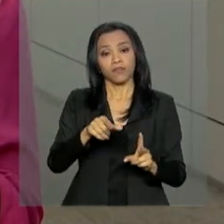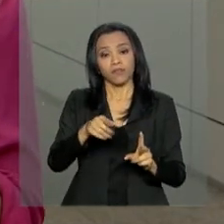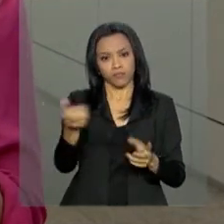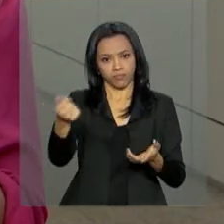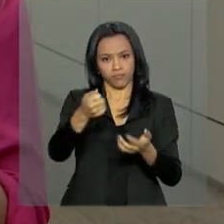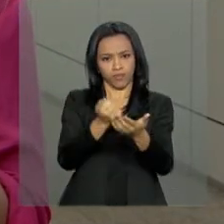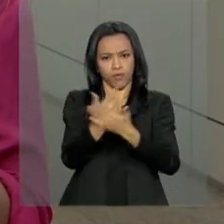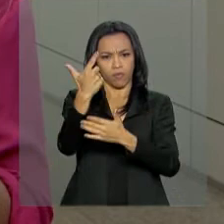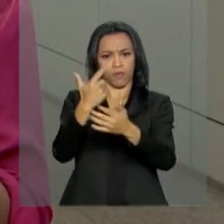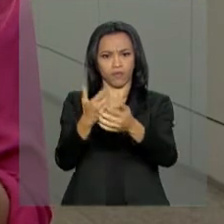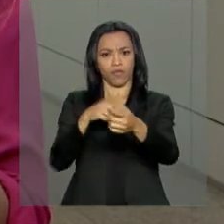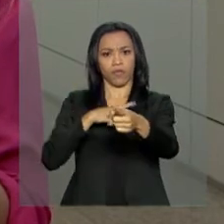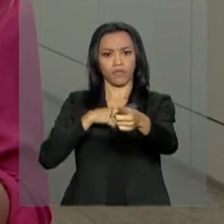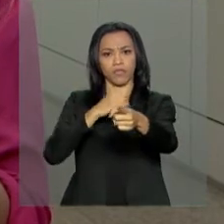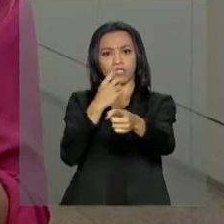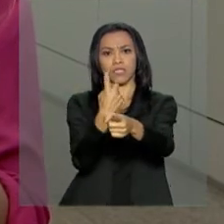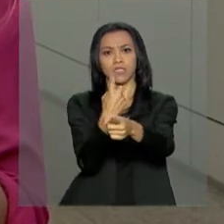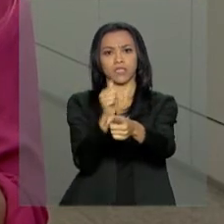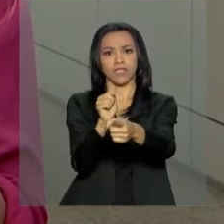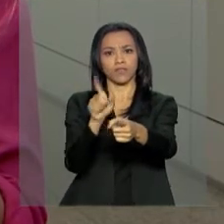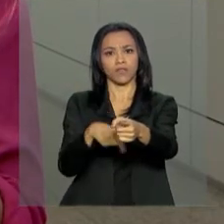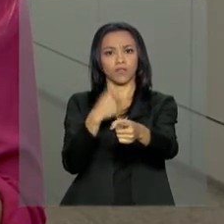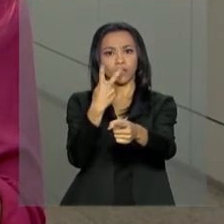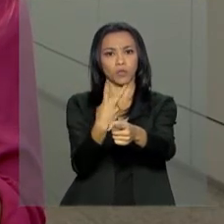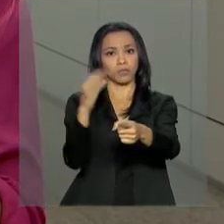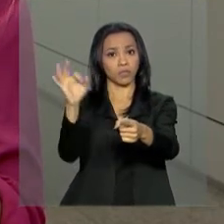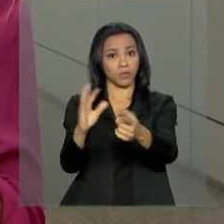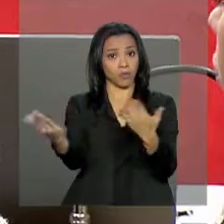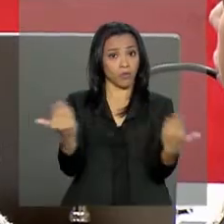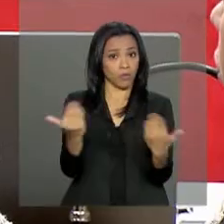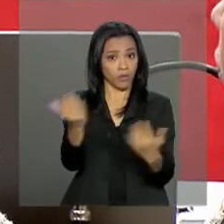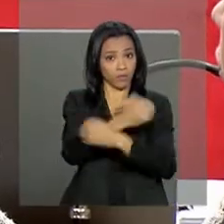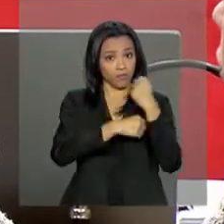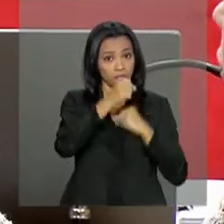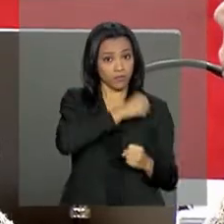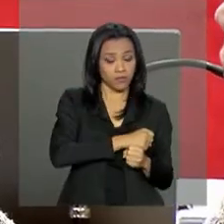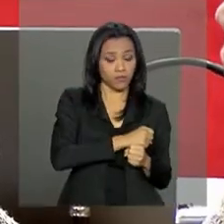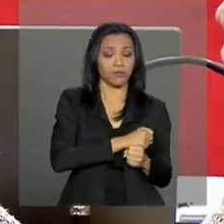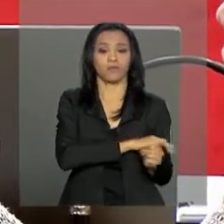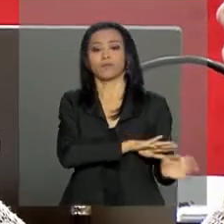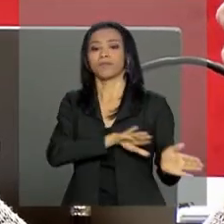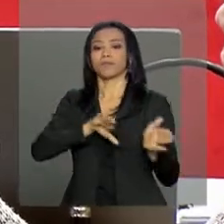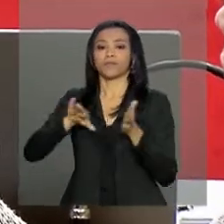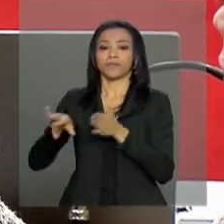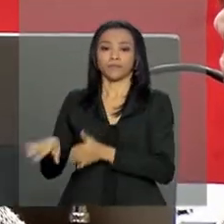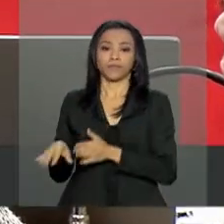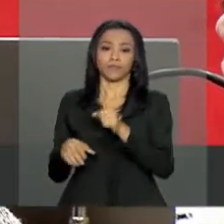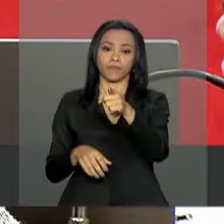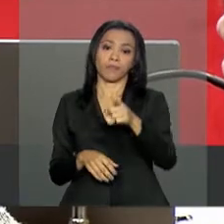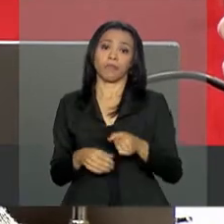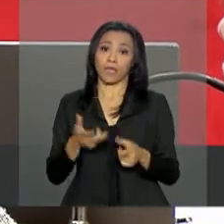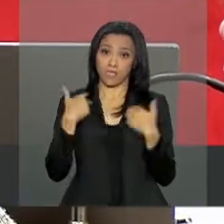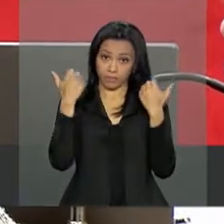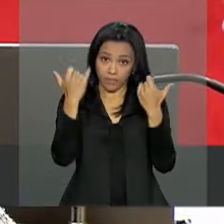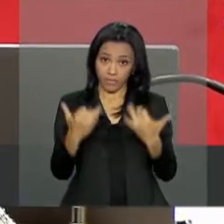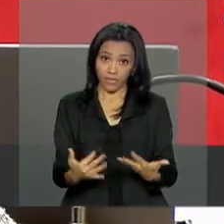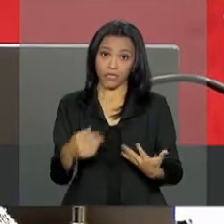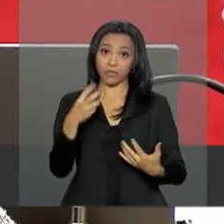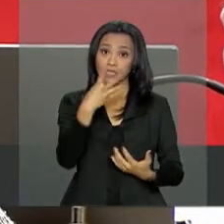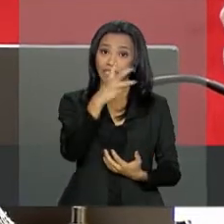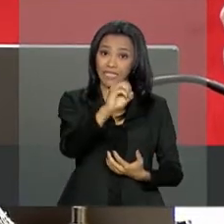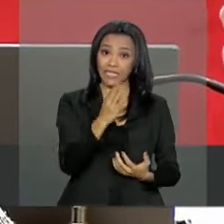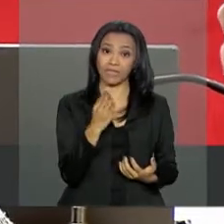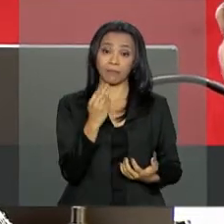de 17,2% na comparação com o ano passado. O resultado do semestre, 30 bilhões de